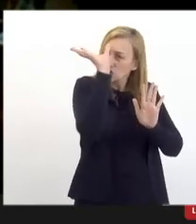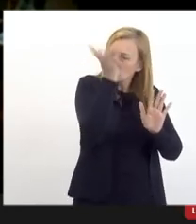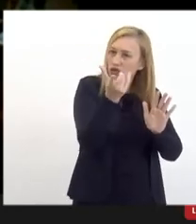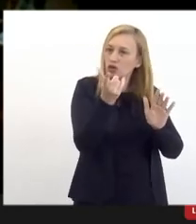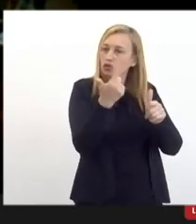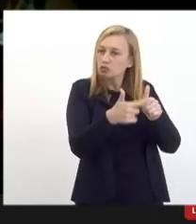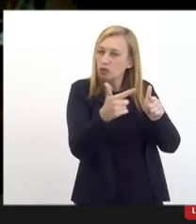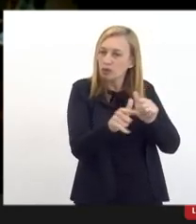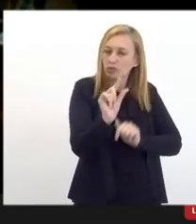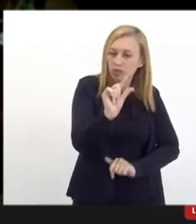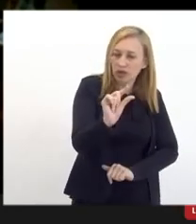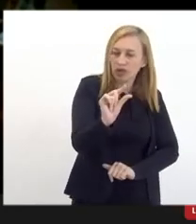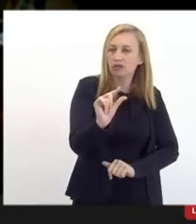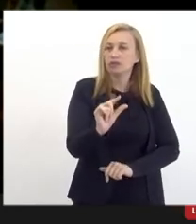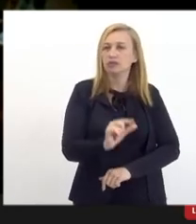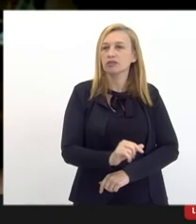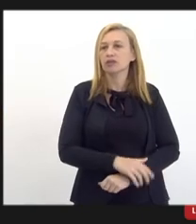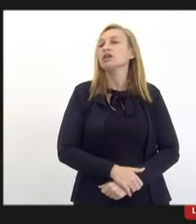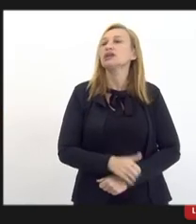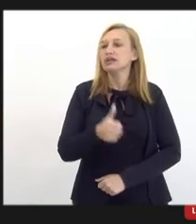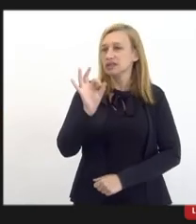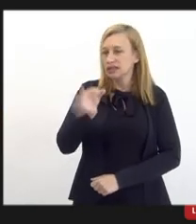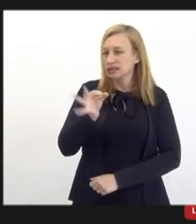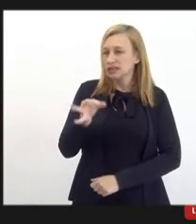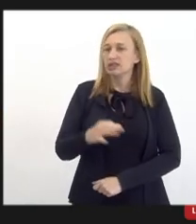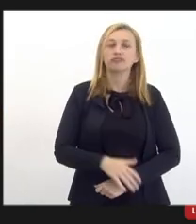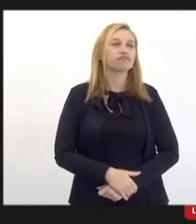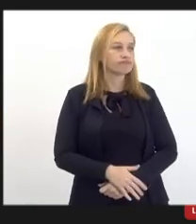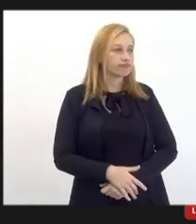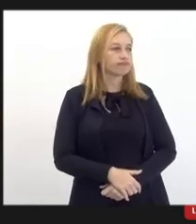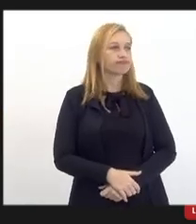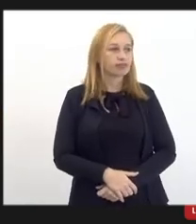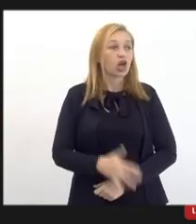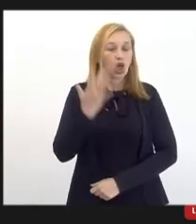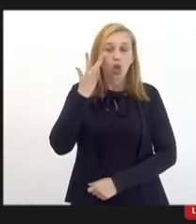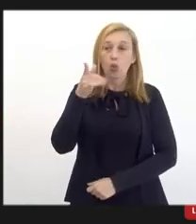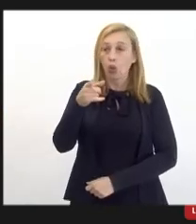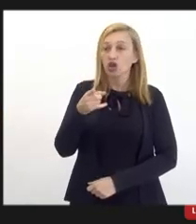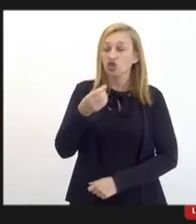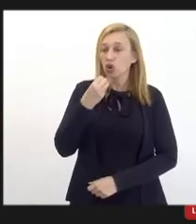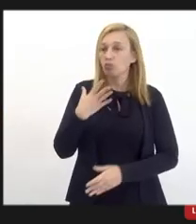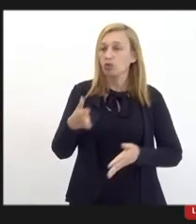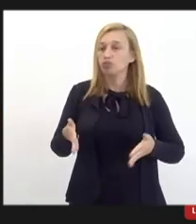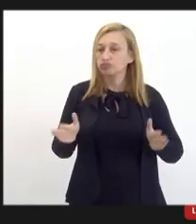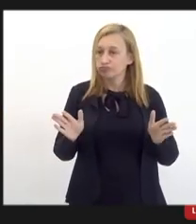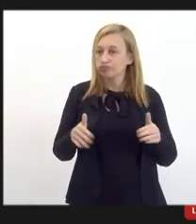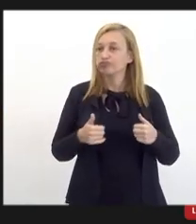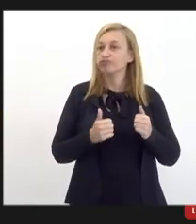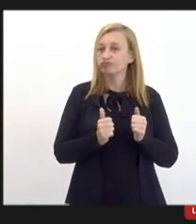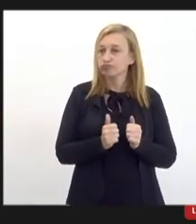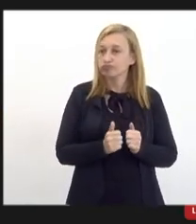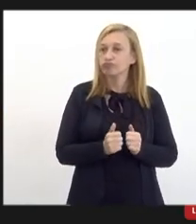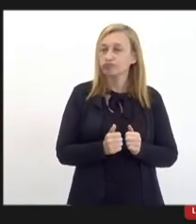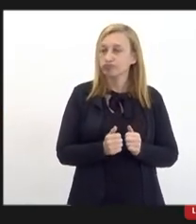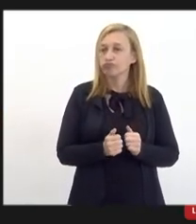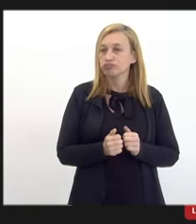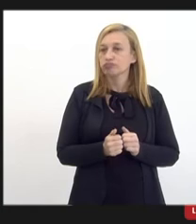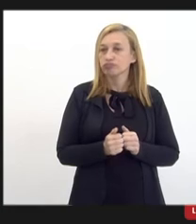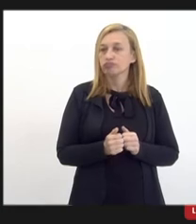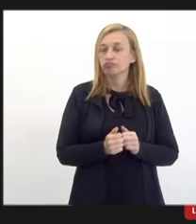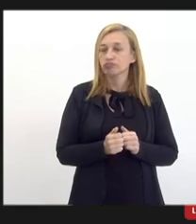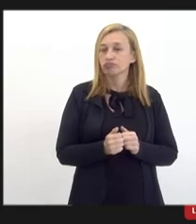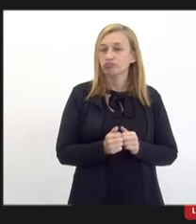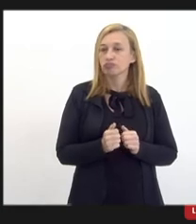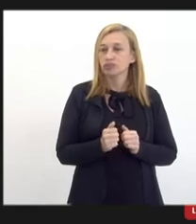pequenos problemas primeiro com certeza eu acho que esse é um bom encaminhamento então eu